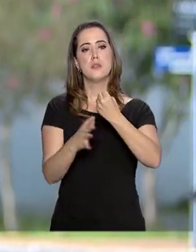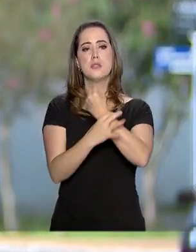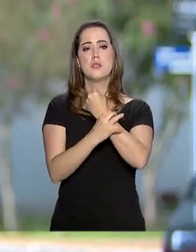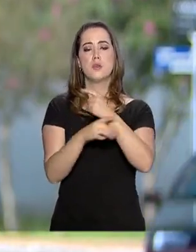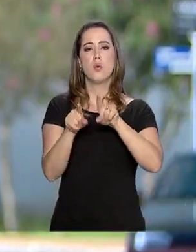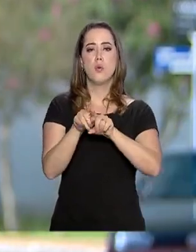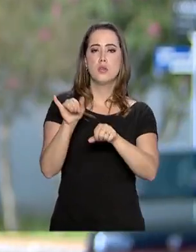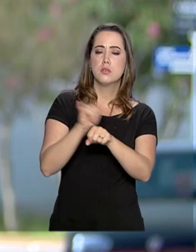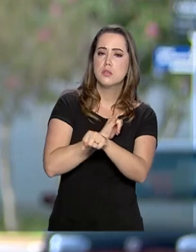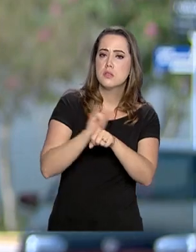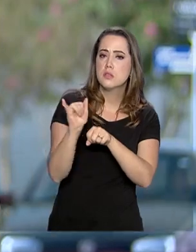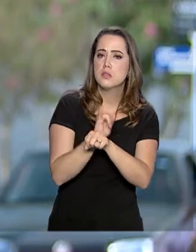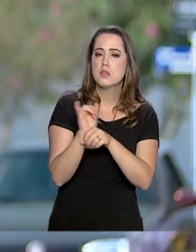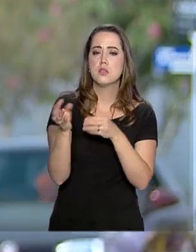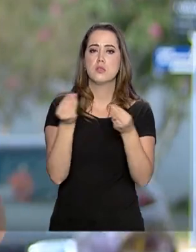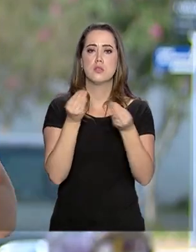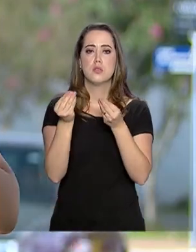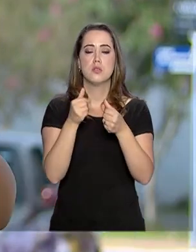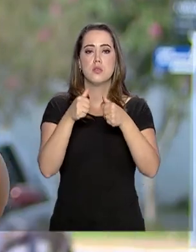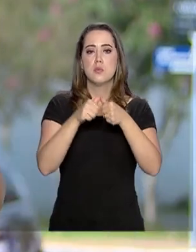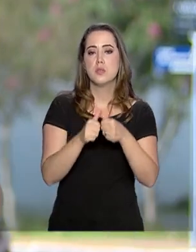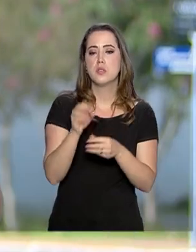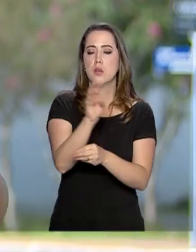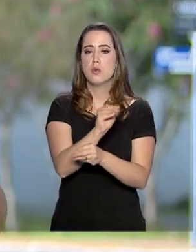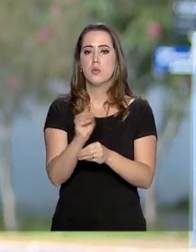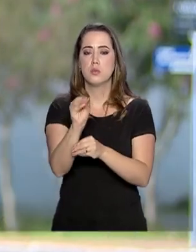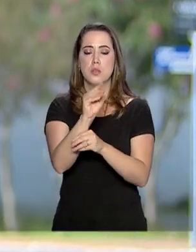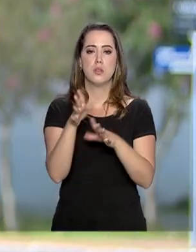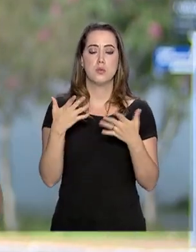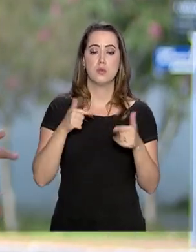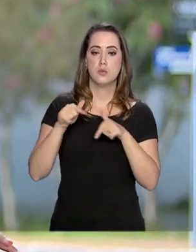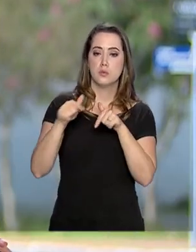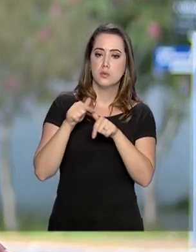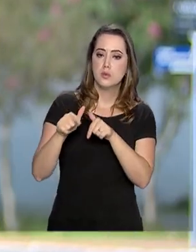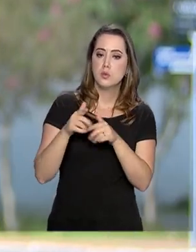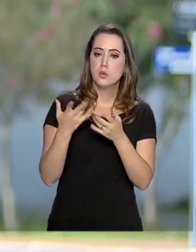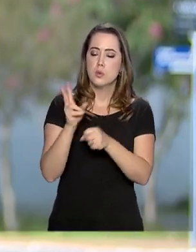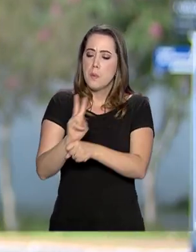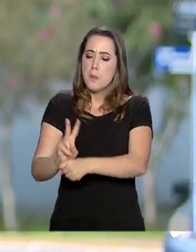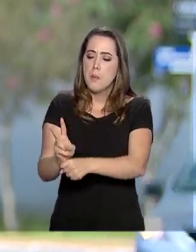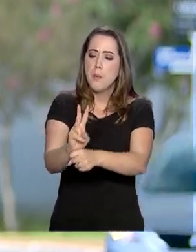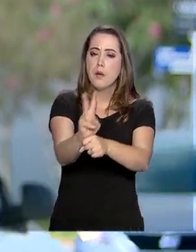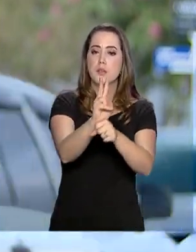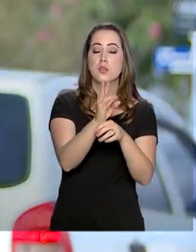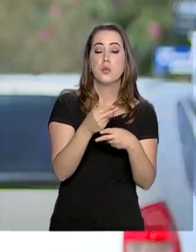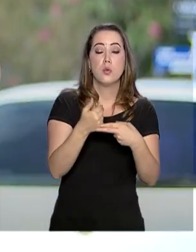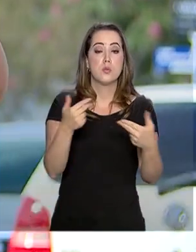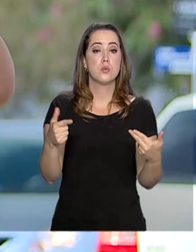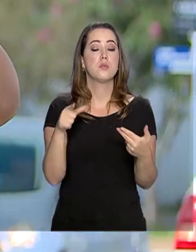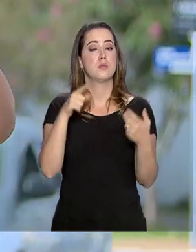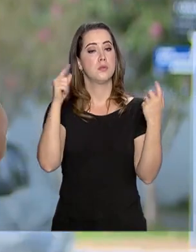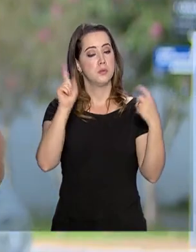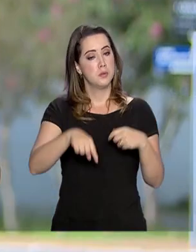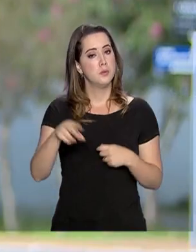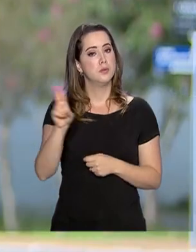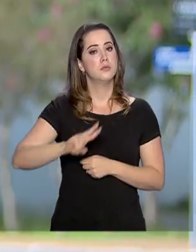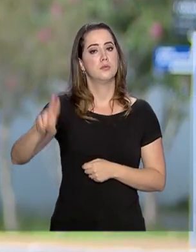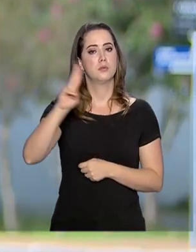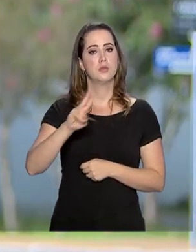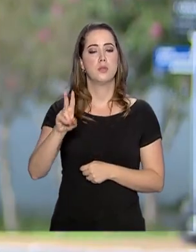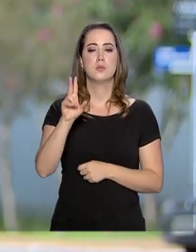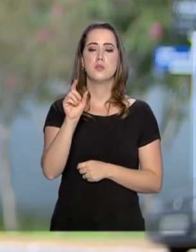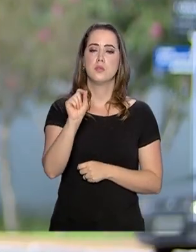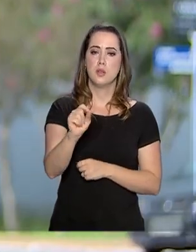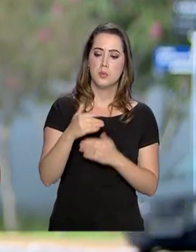a infraestrutura, como está a conservação, o trabalho de monitoramento e os instrumentos que são usados para manter a